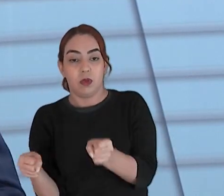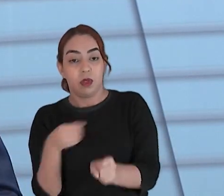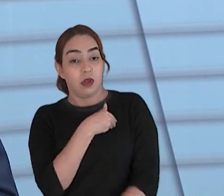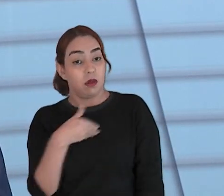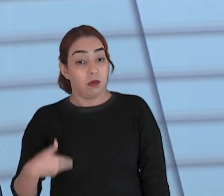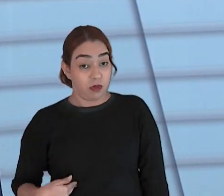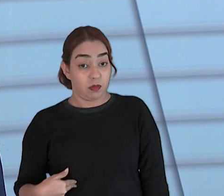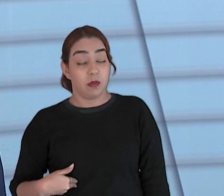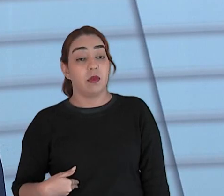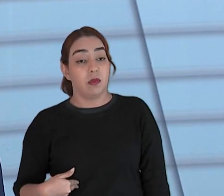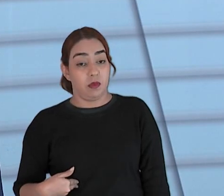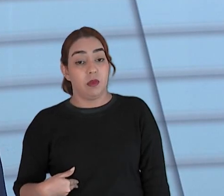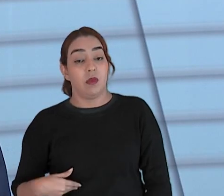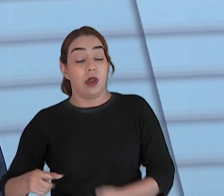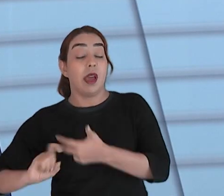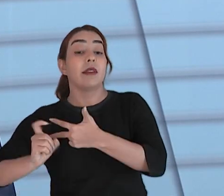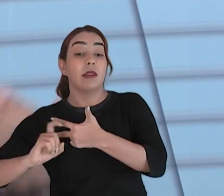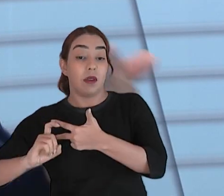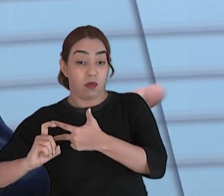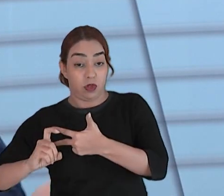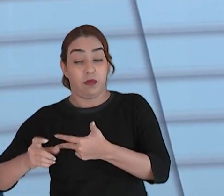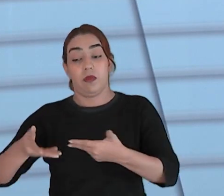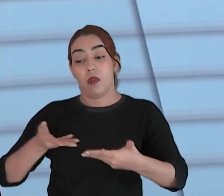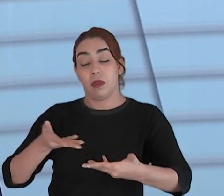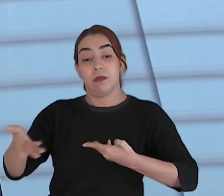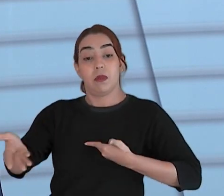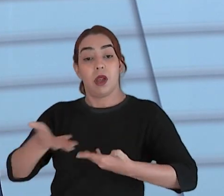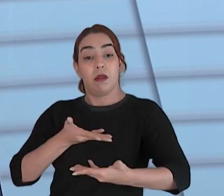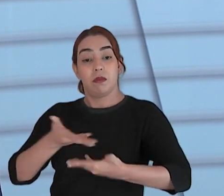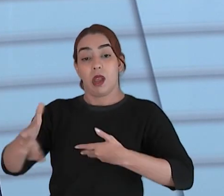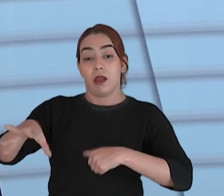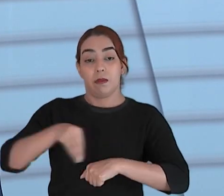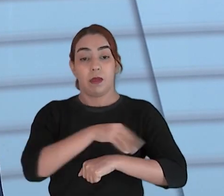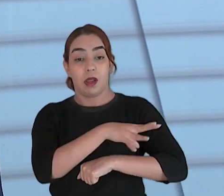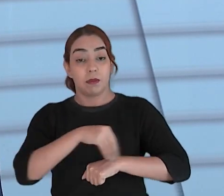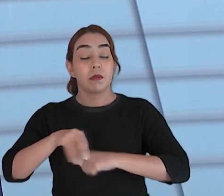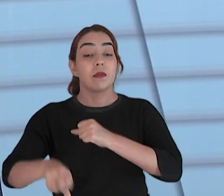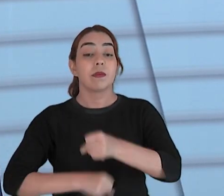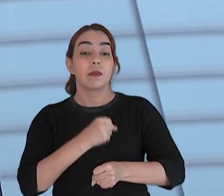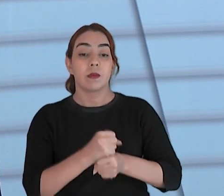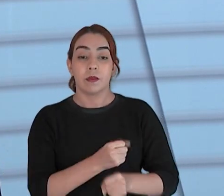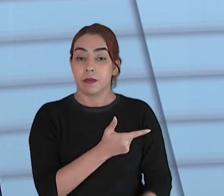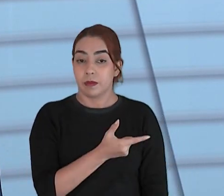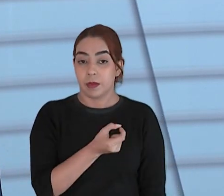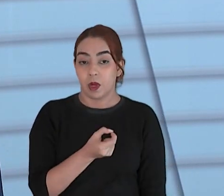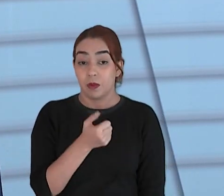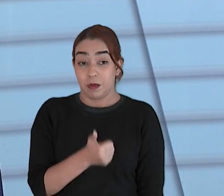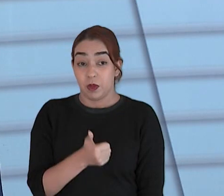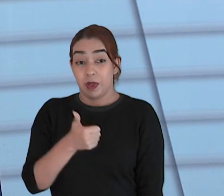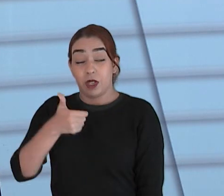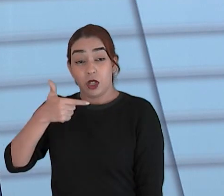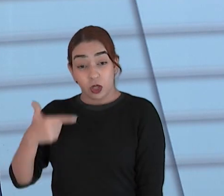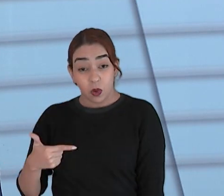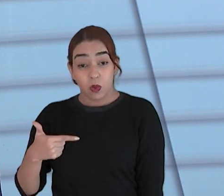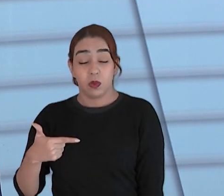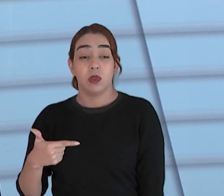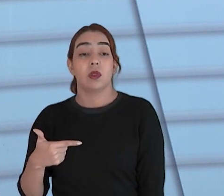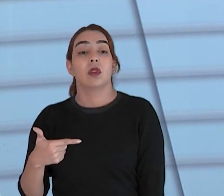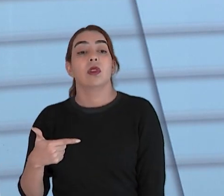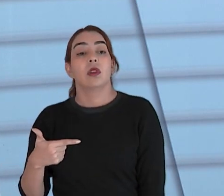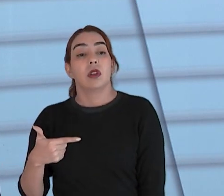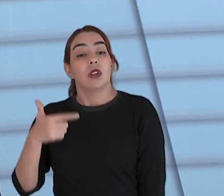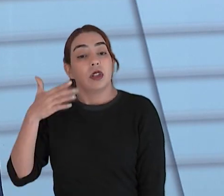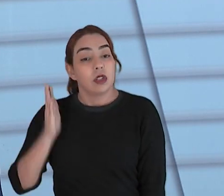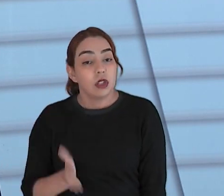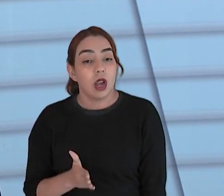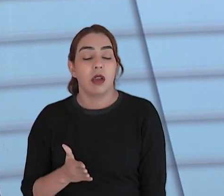no caso aí com o Executivo, e a gente conseguiu, em 2012, na minha primeira reeleição, subir